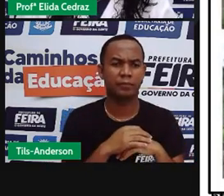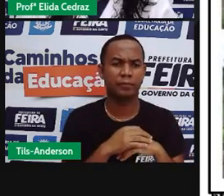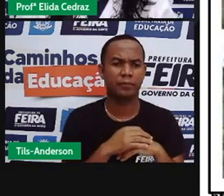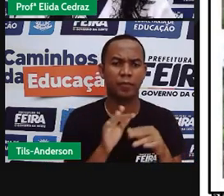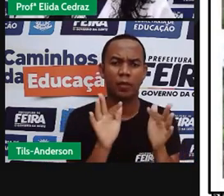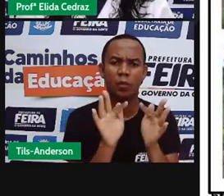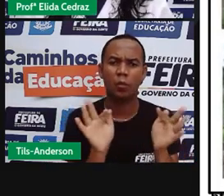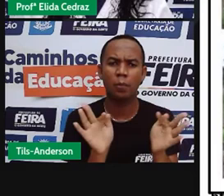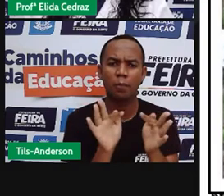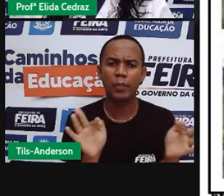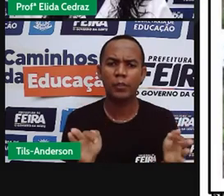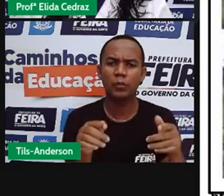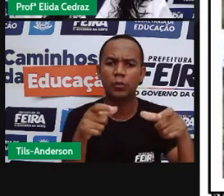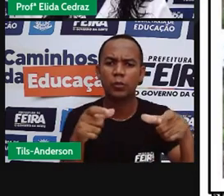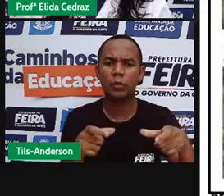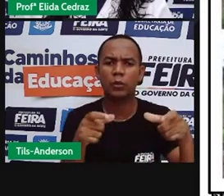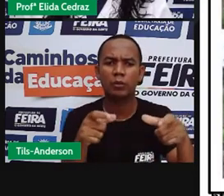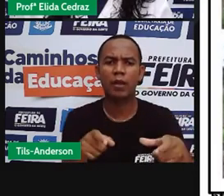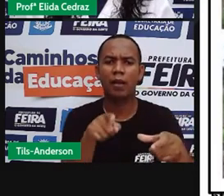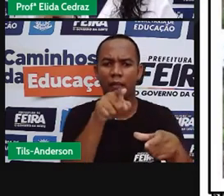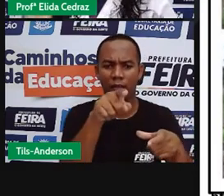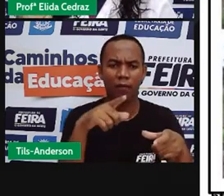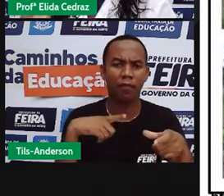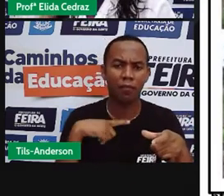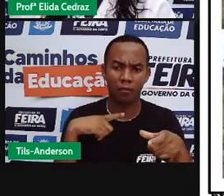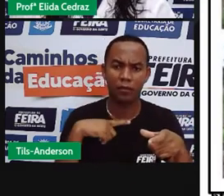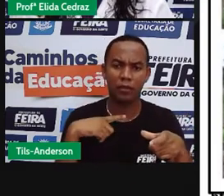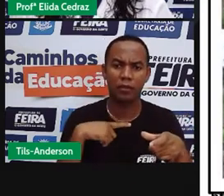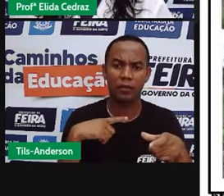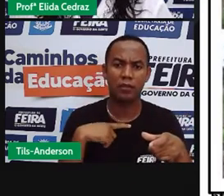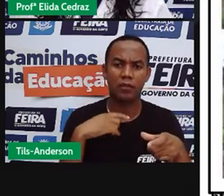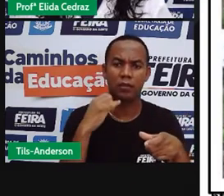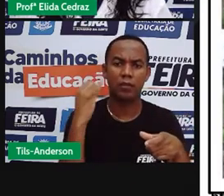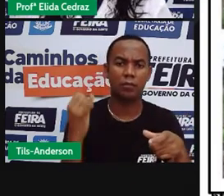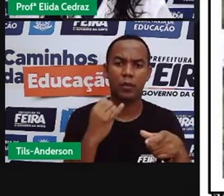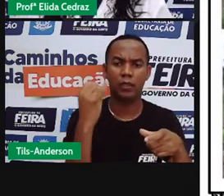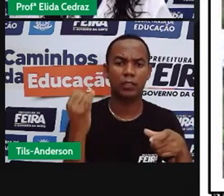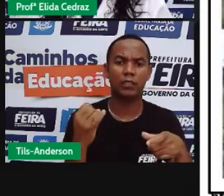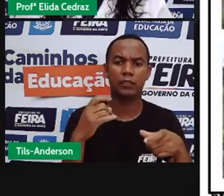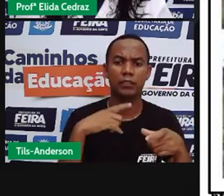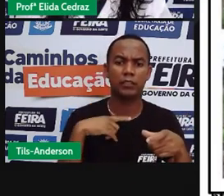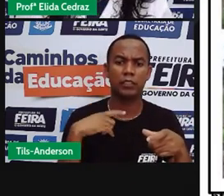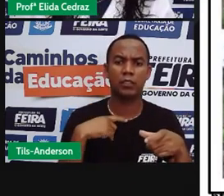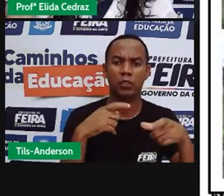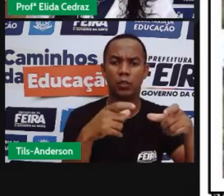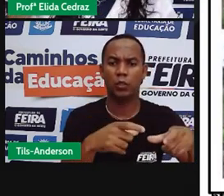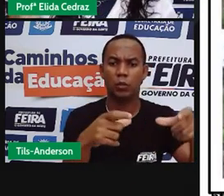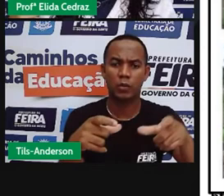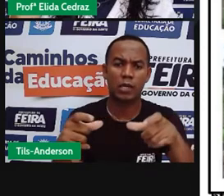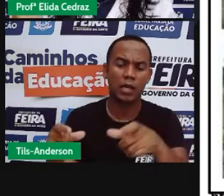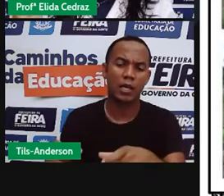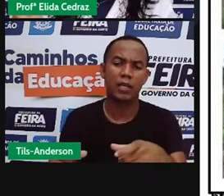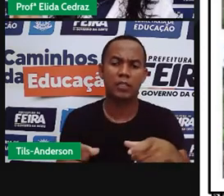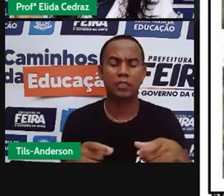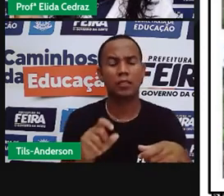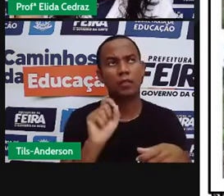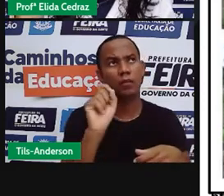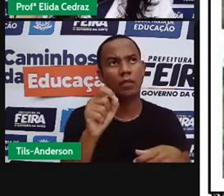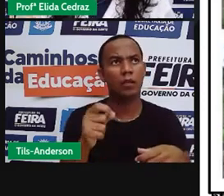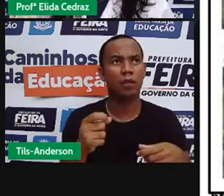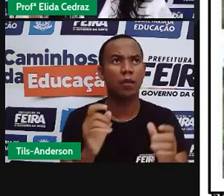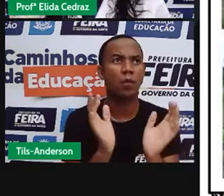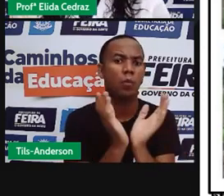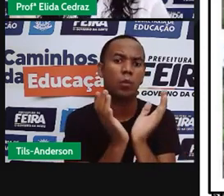Humildes, é bastante importante, pois atende feiras livres da nossa cidade como a Feirinha da Cidade